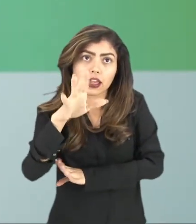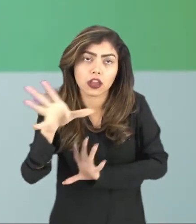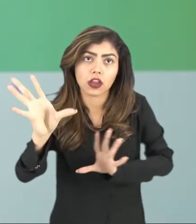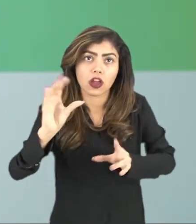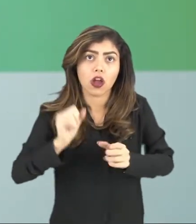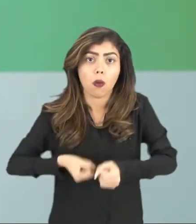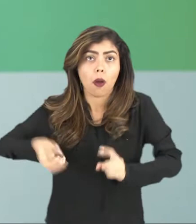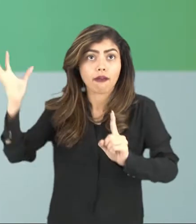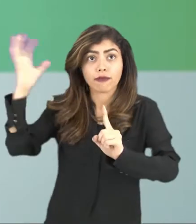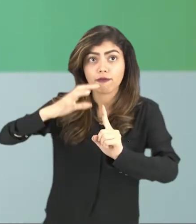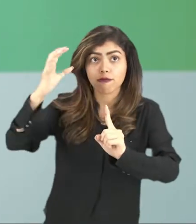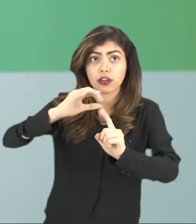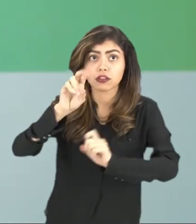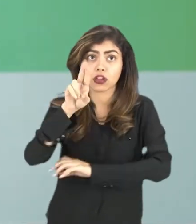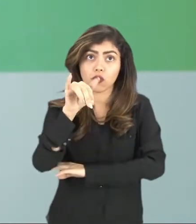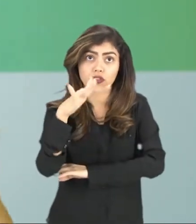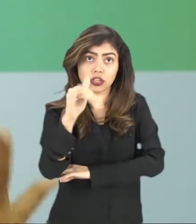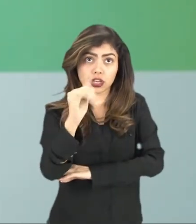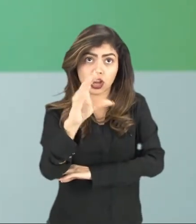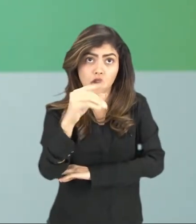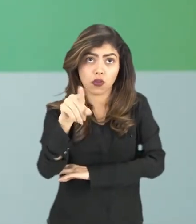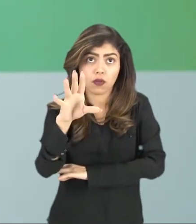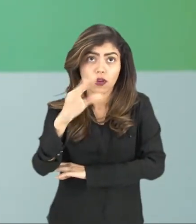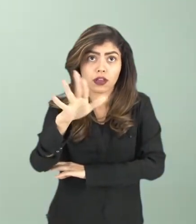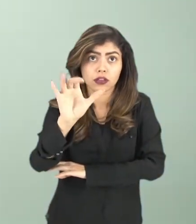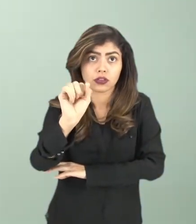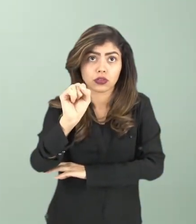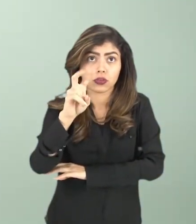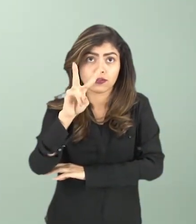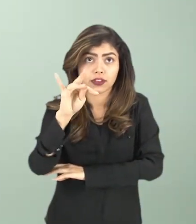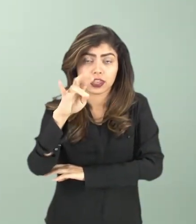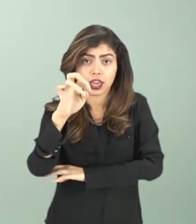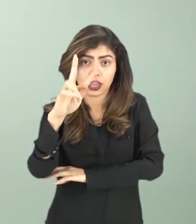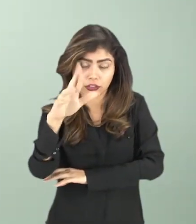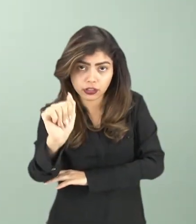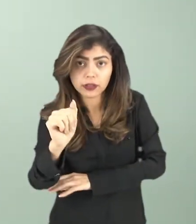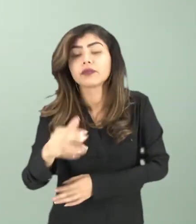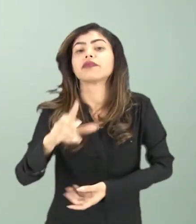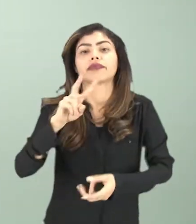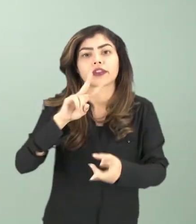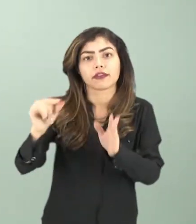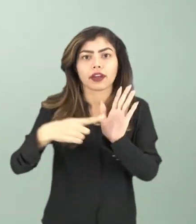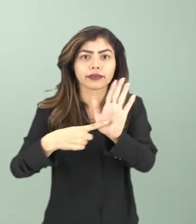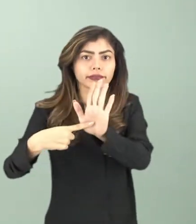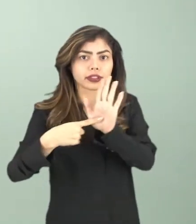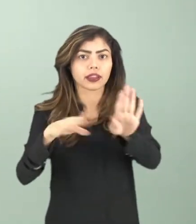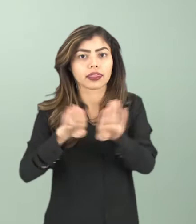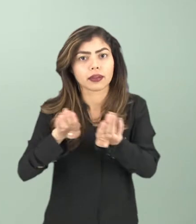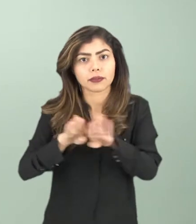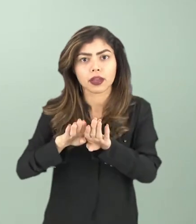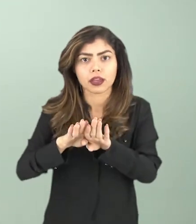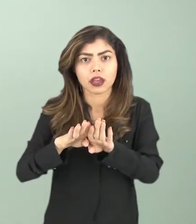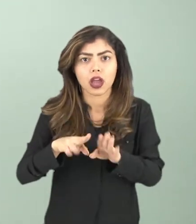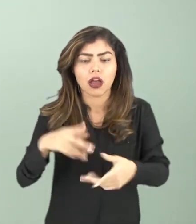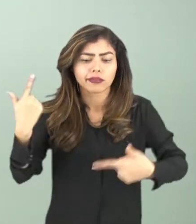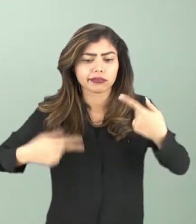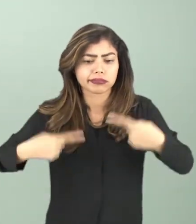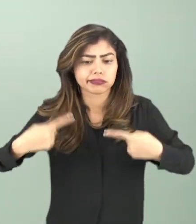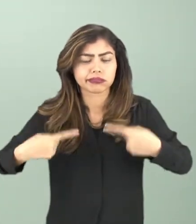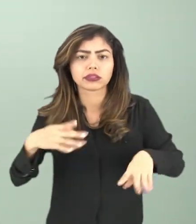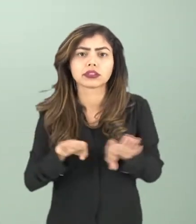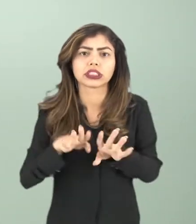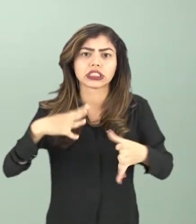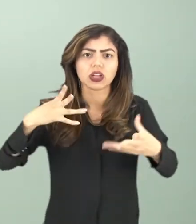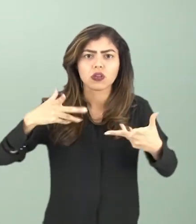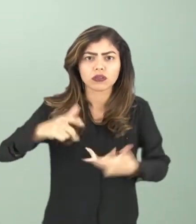Soviética e socialista. Então, isso vai representar também esses conflitos que acontecem na Guerra Fria, porque a